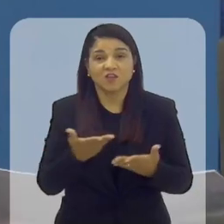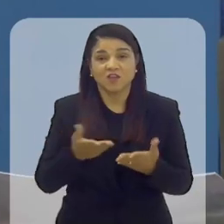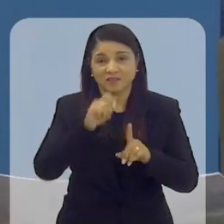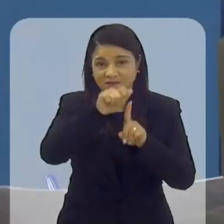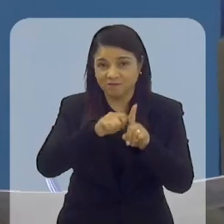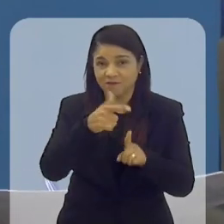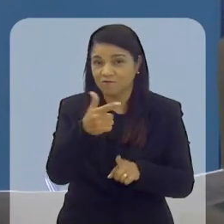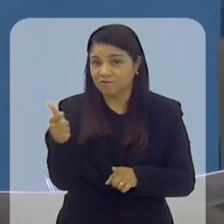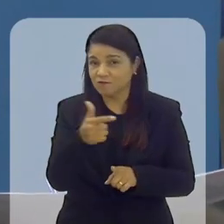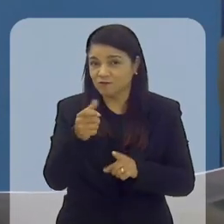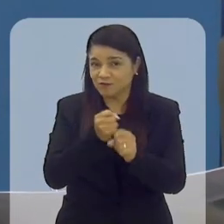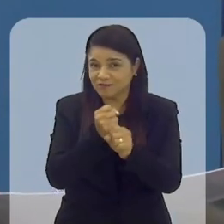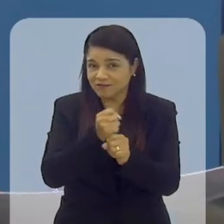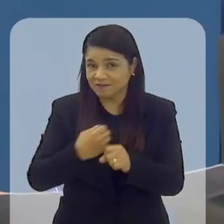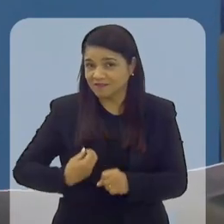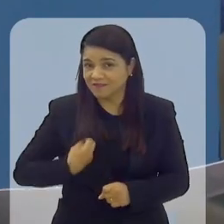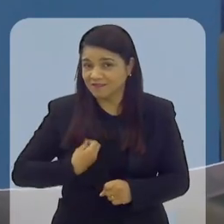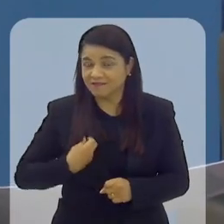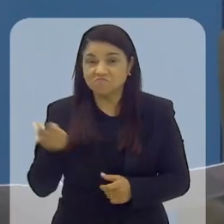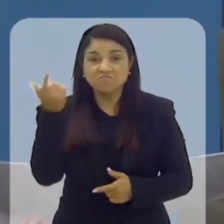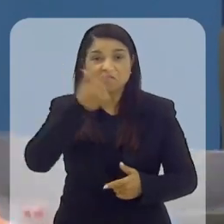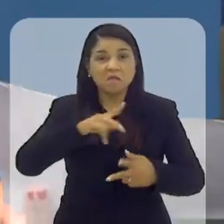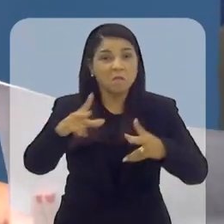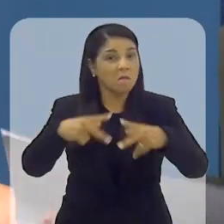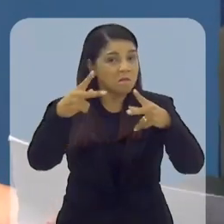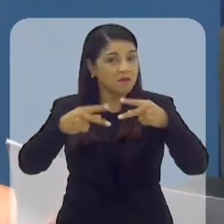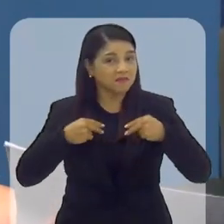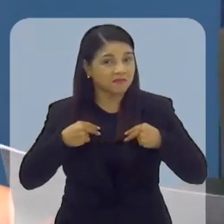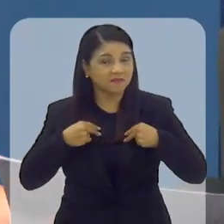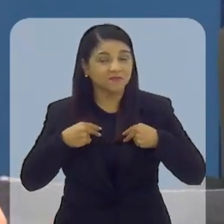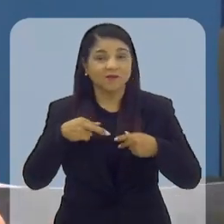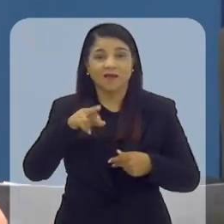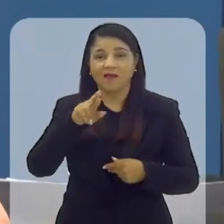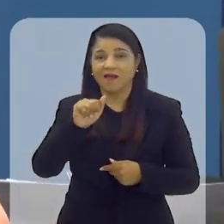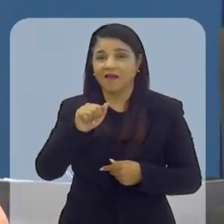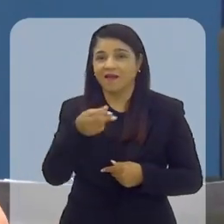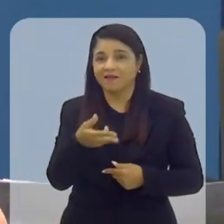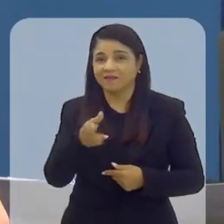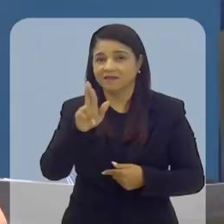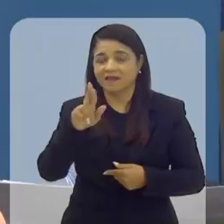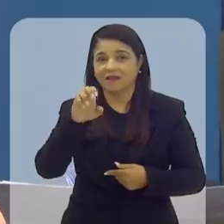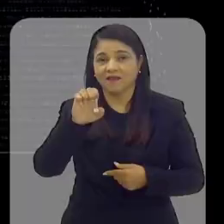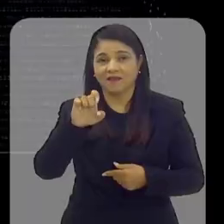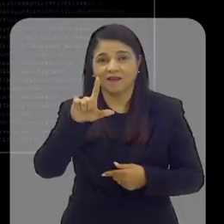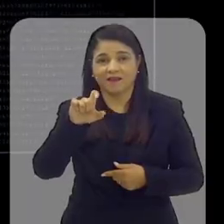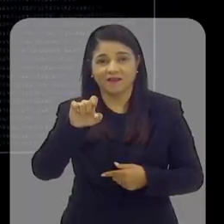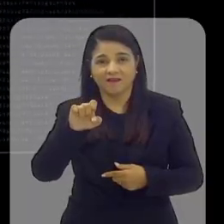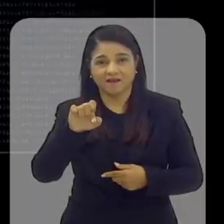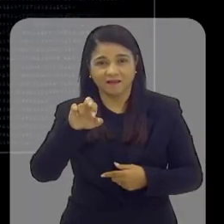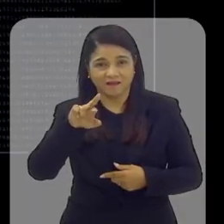completa 22 anos de existência e nós ganhamos um presente, o Radar ELERJ.